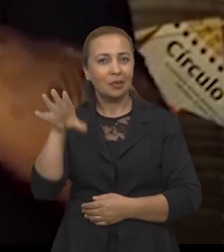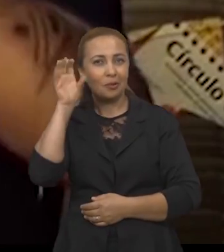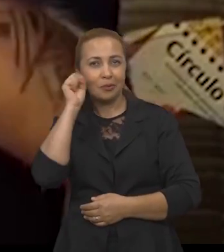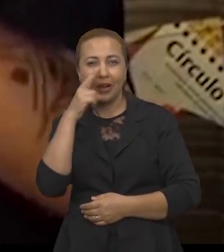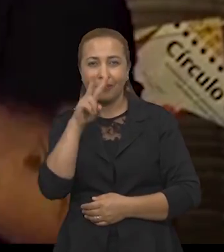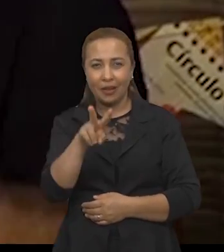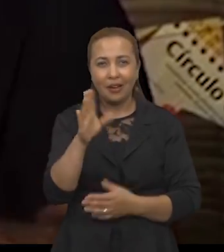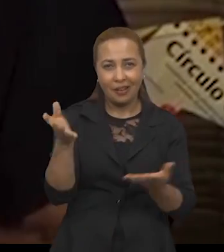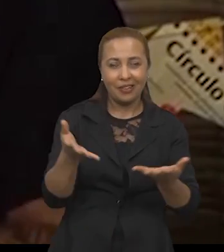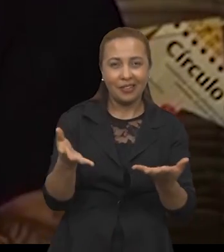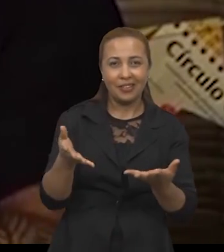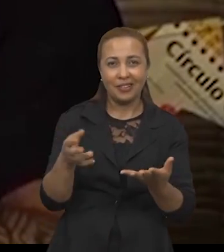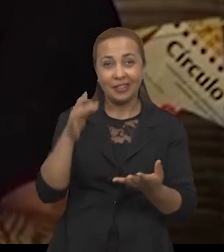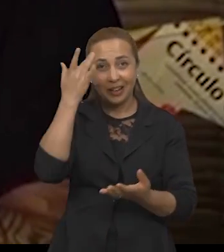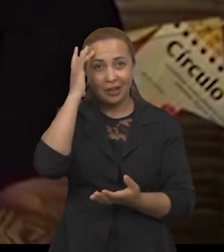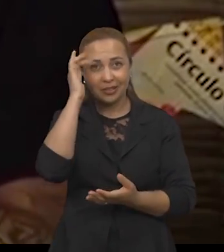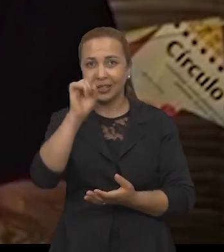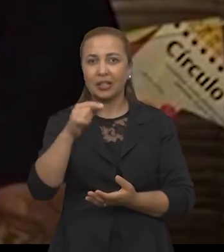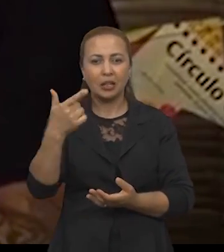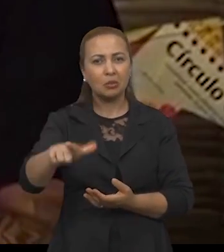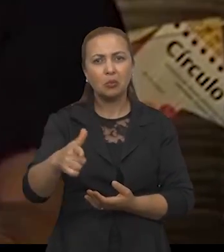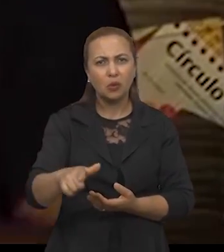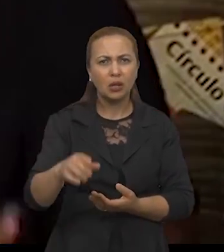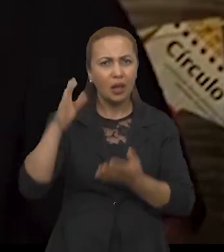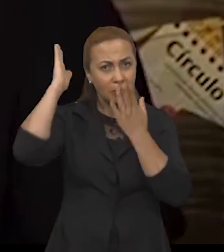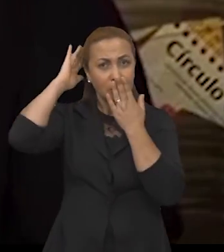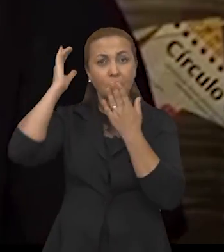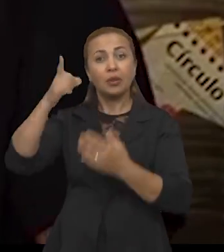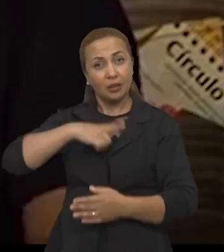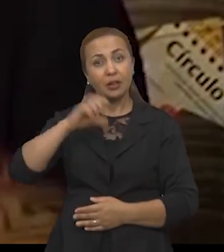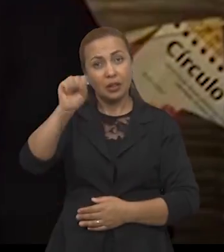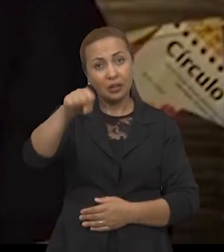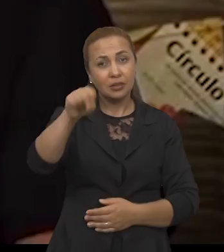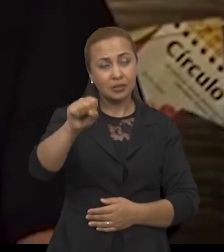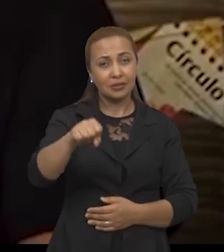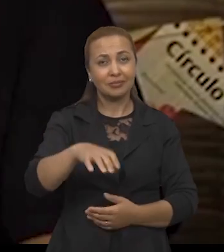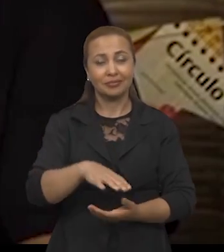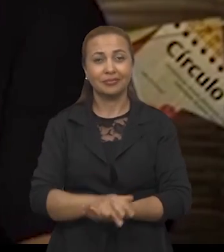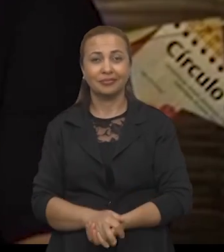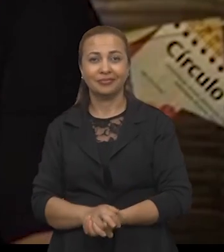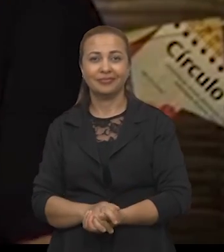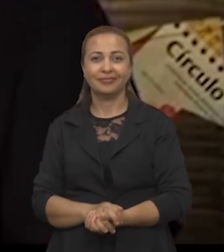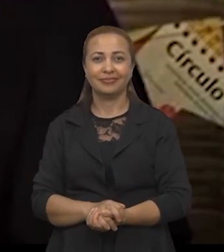vendo agora, está me ouvindo agora, para você achar que aqui não tem mais índio, né? E tem.